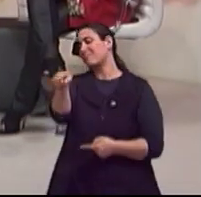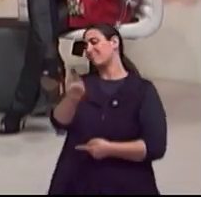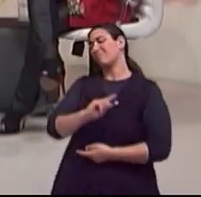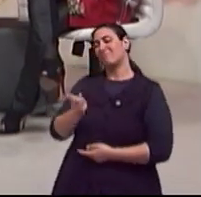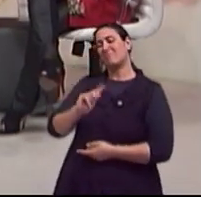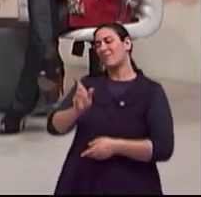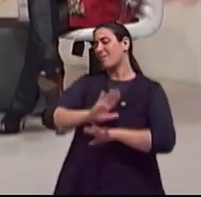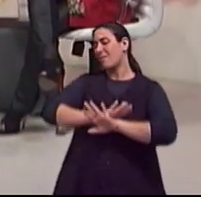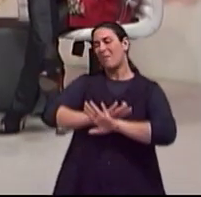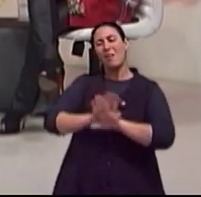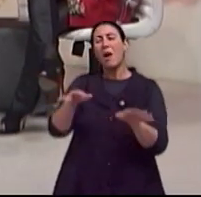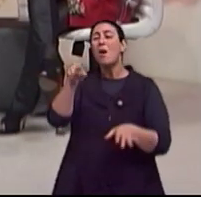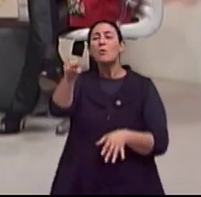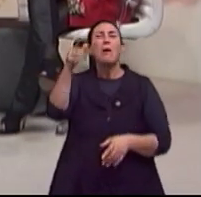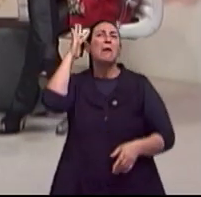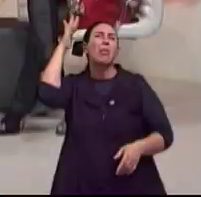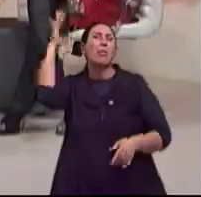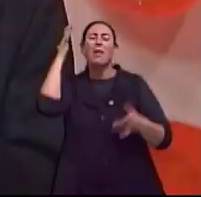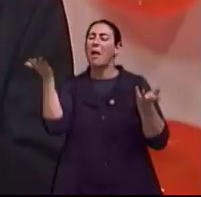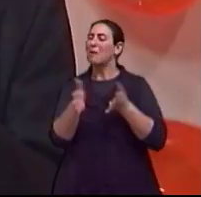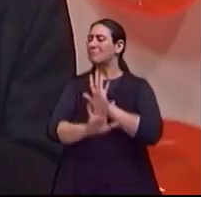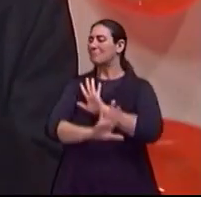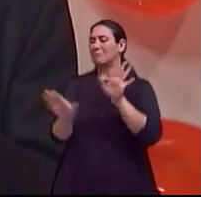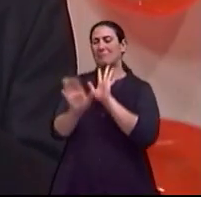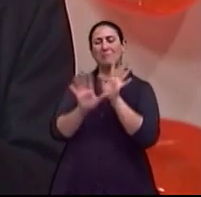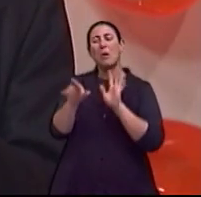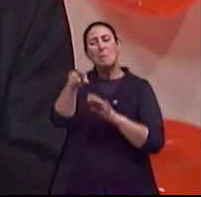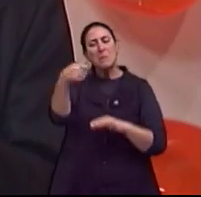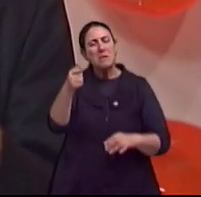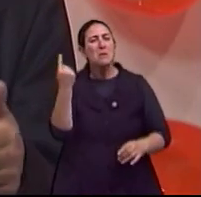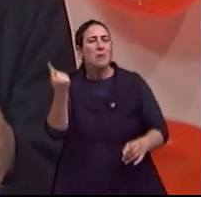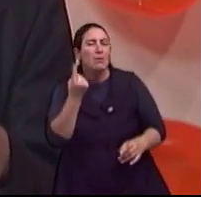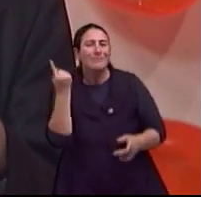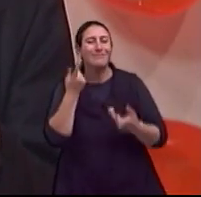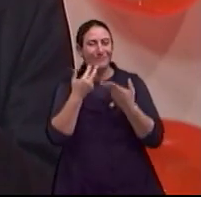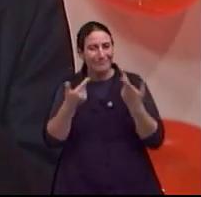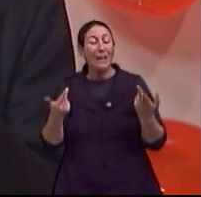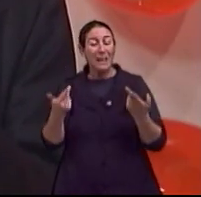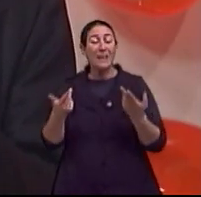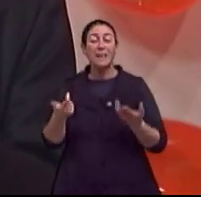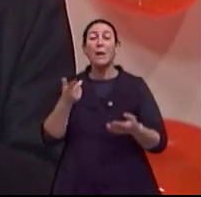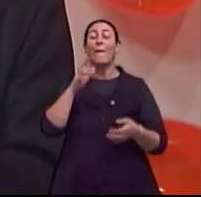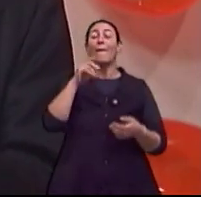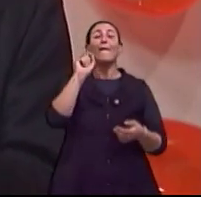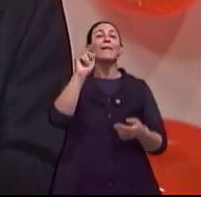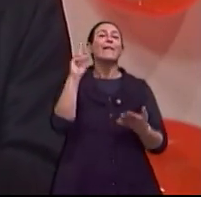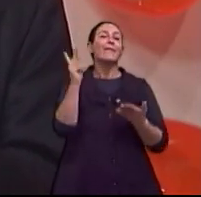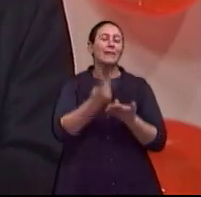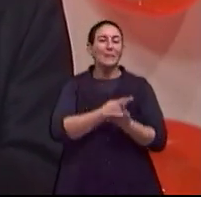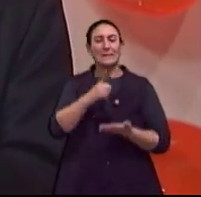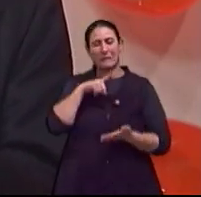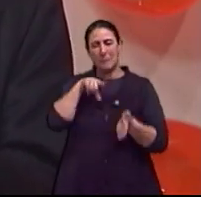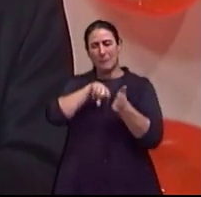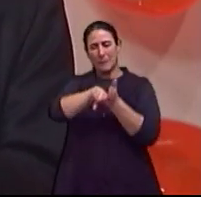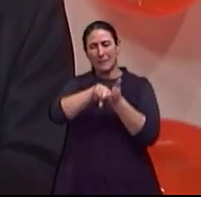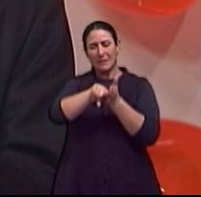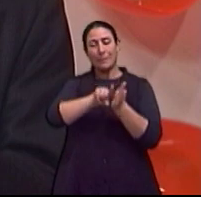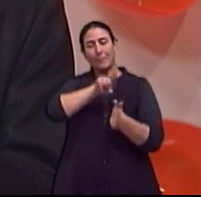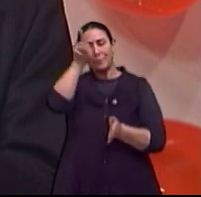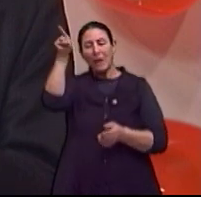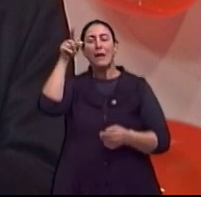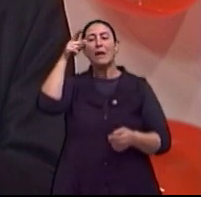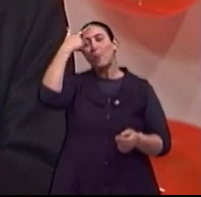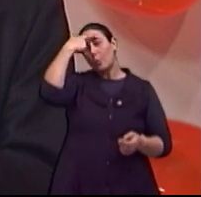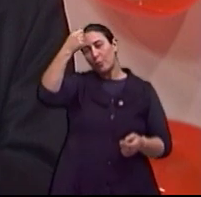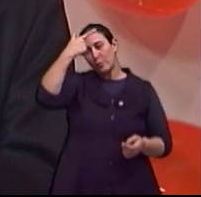tempo, isso é de outra época. E, seguidamente, a gente vê, tem pesquisas, mesmo feitas na Unicamp,